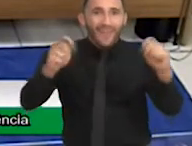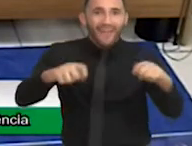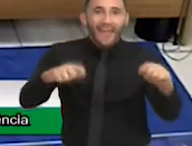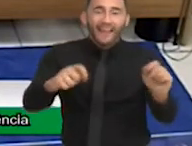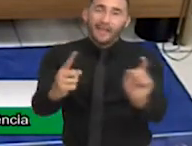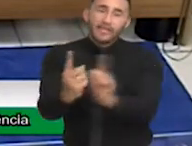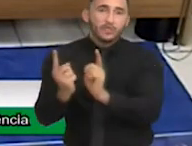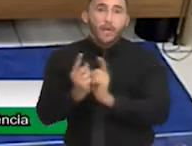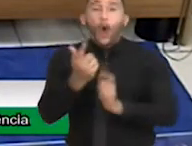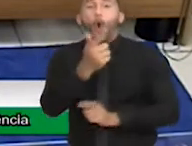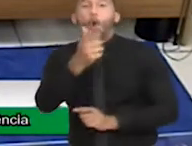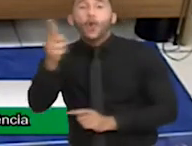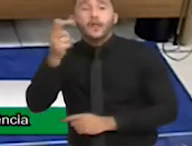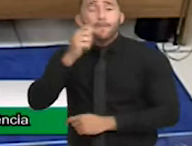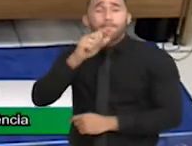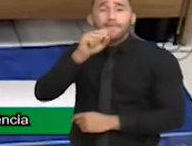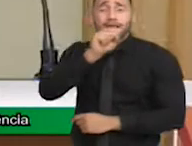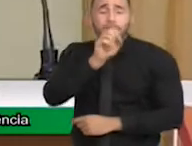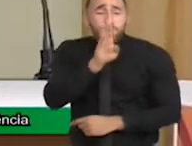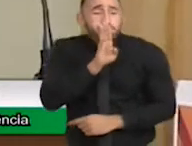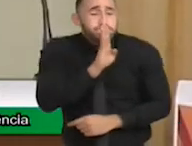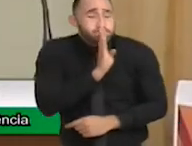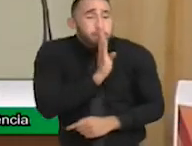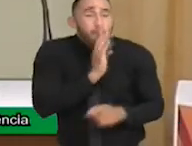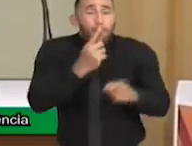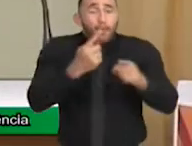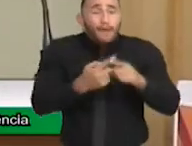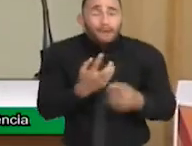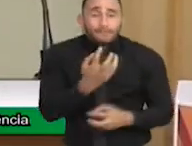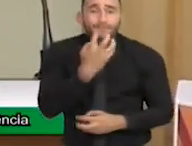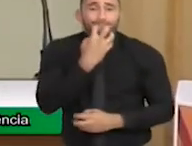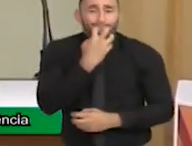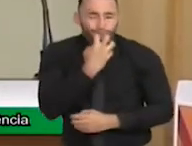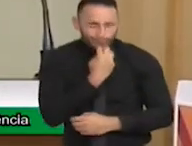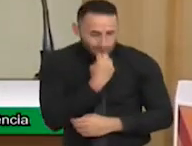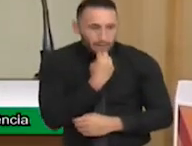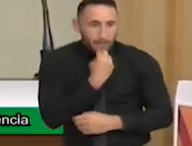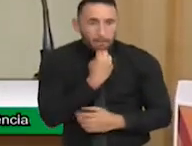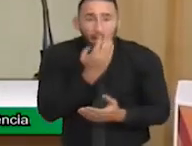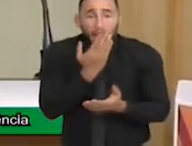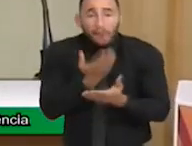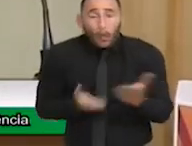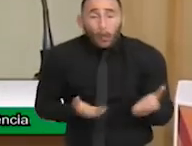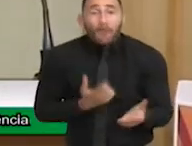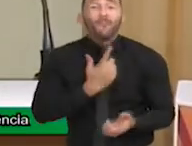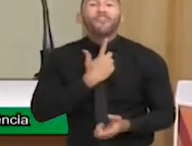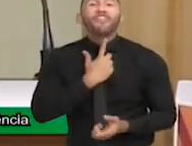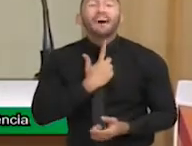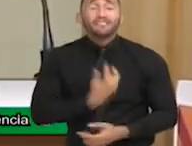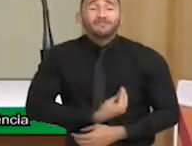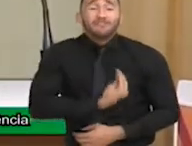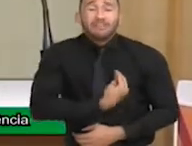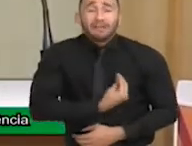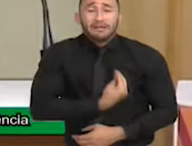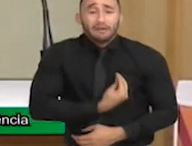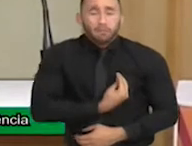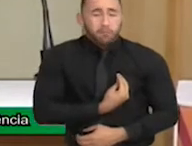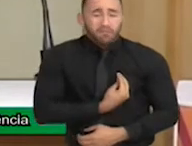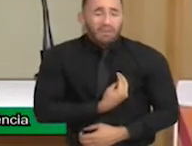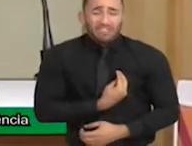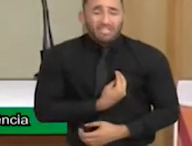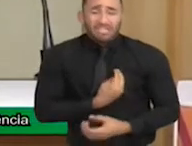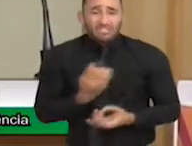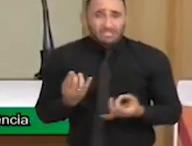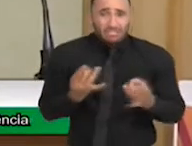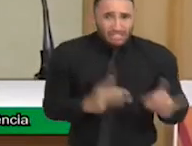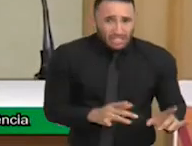permanecem em silêncio, porque perderam a fala, o ânimo, a vontade de viver. Desistir